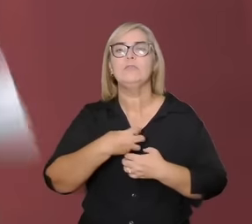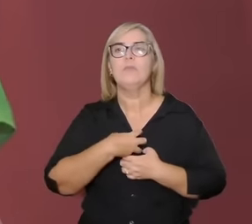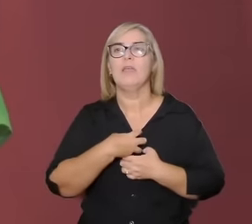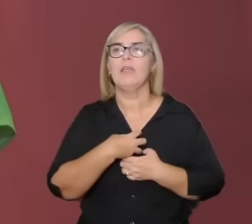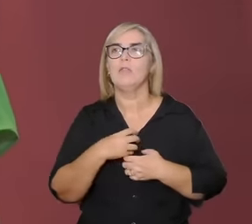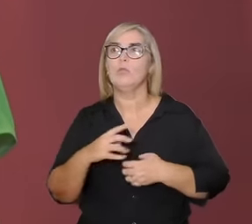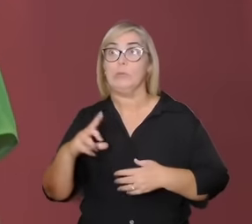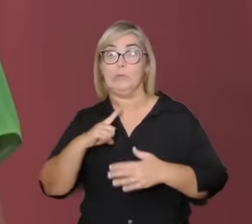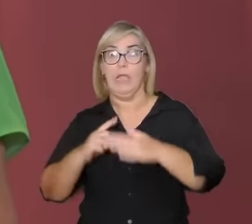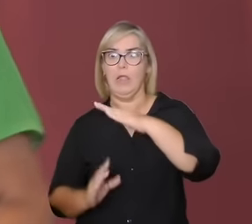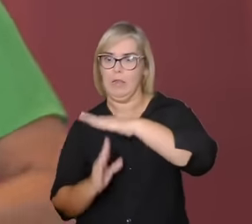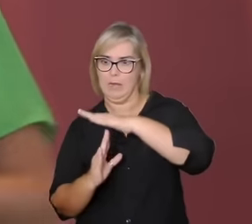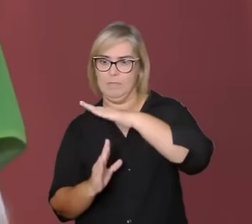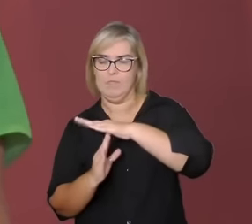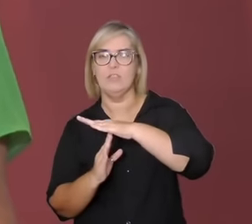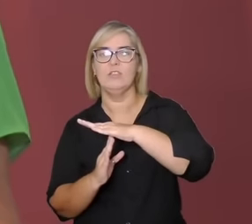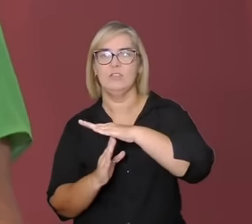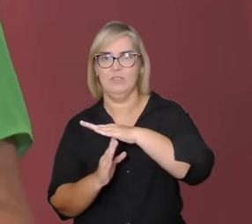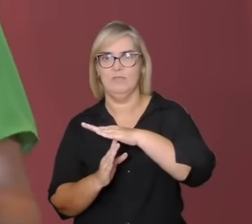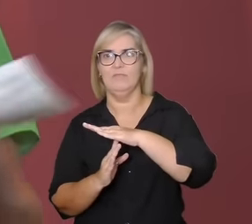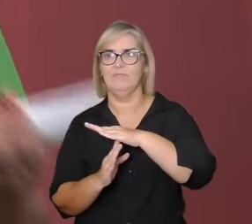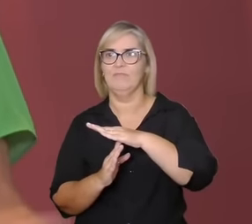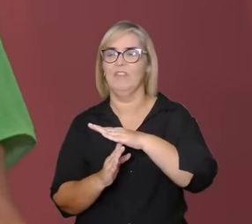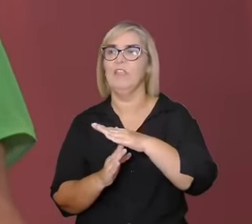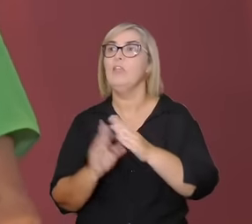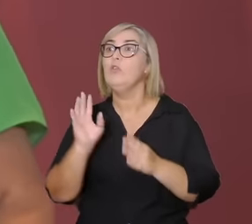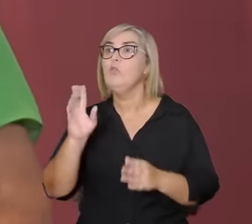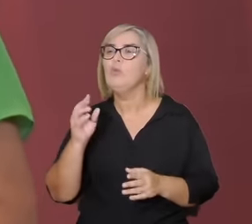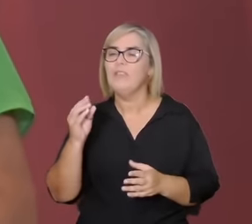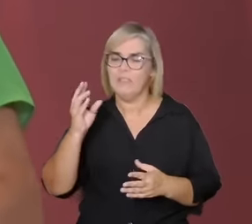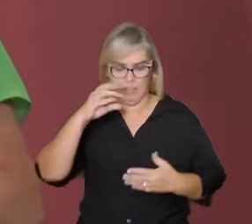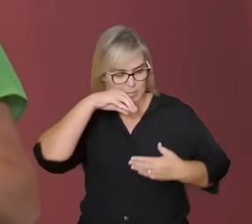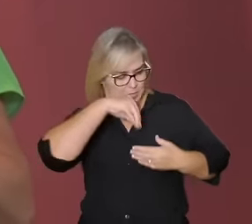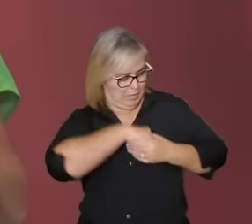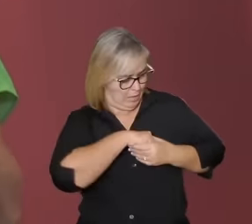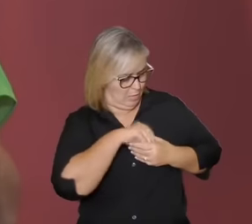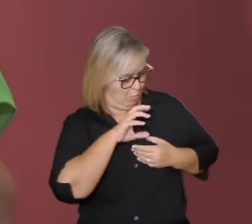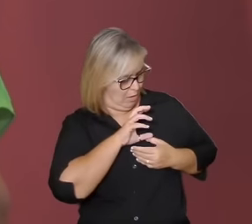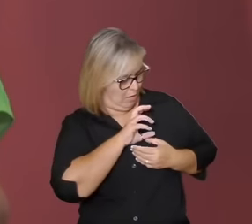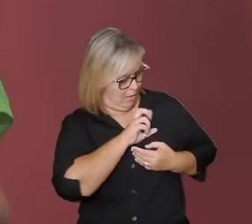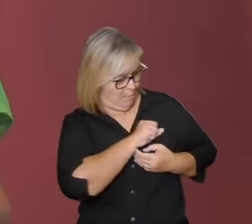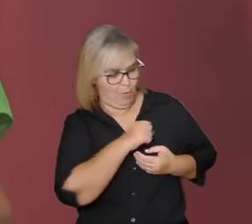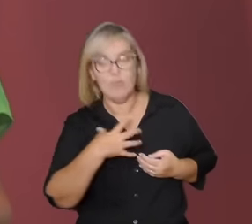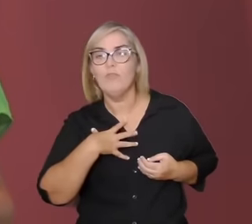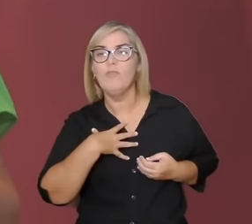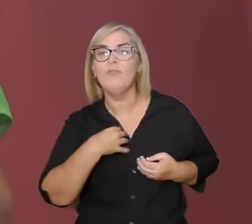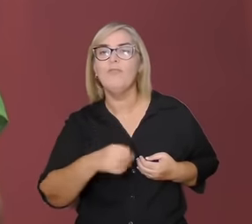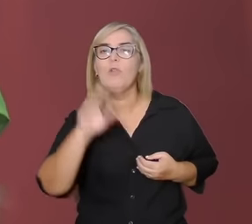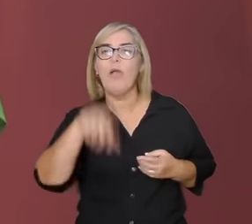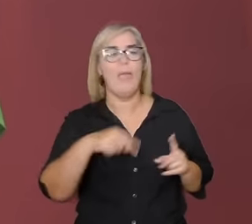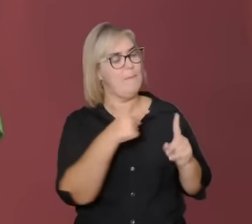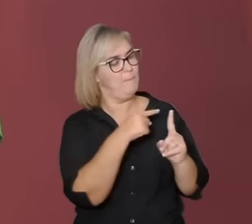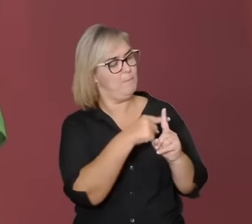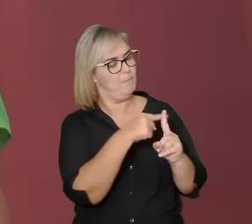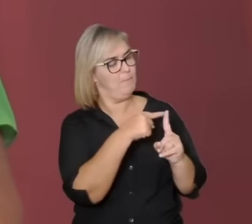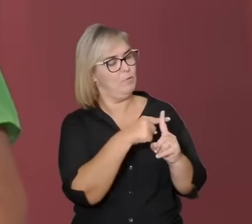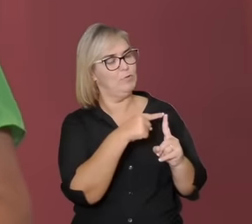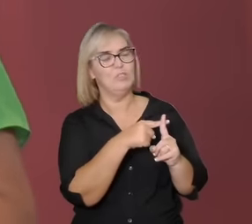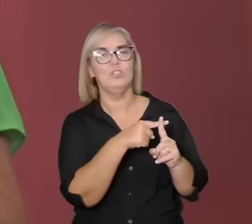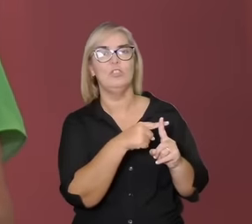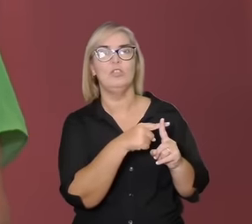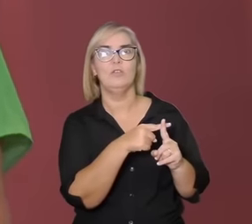e o que permanece é o que há de mais positivo e o de mais agregador